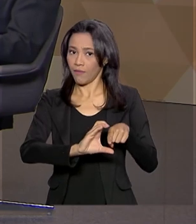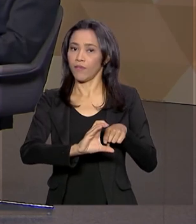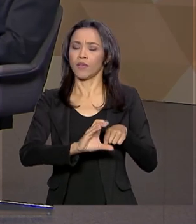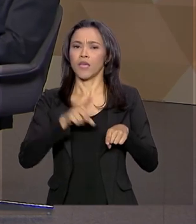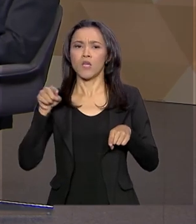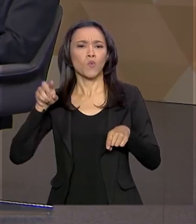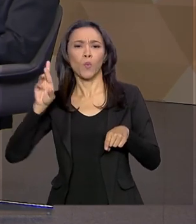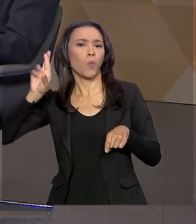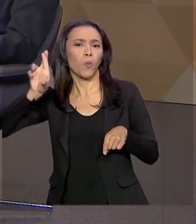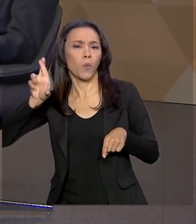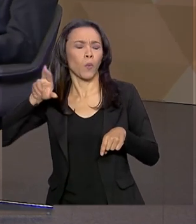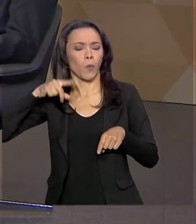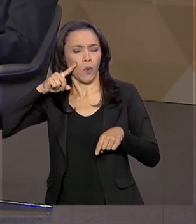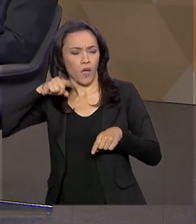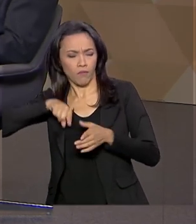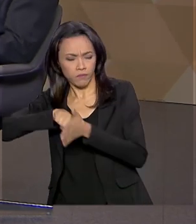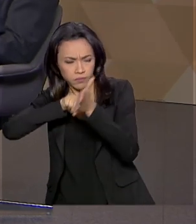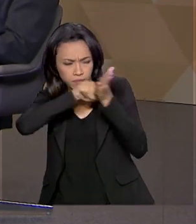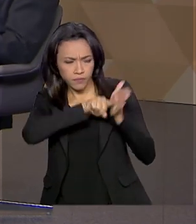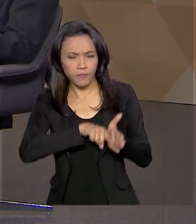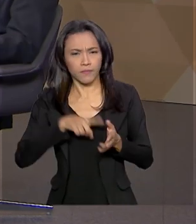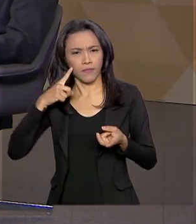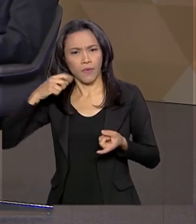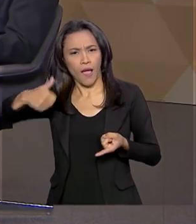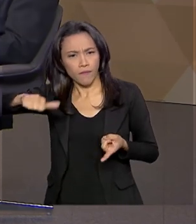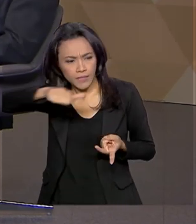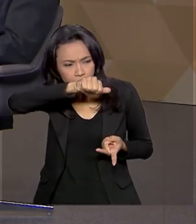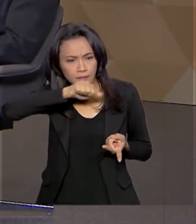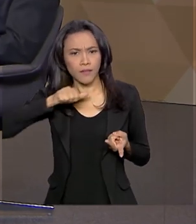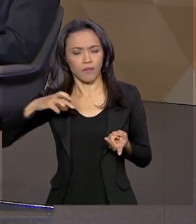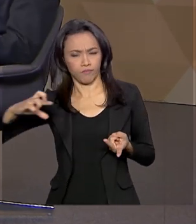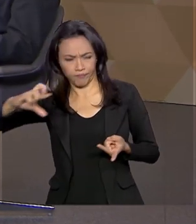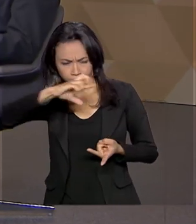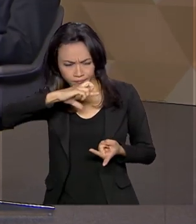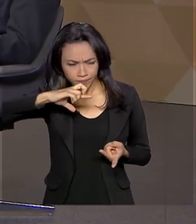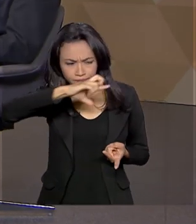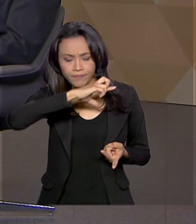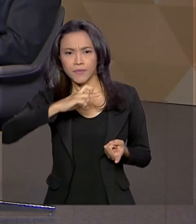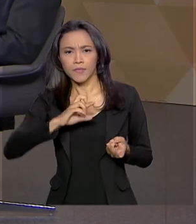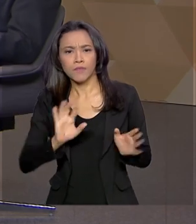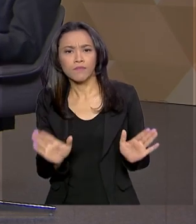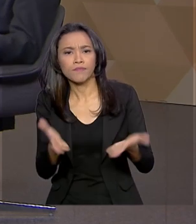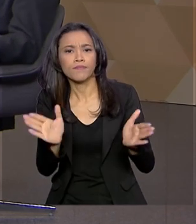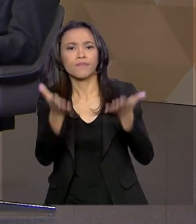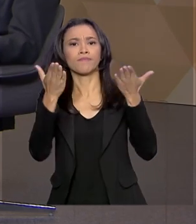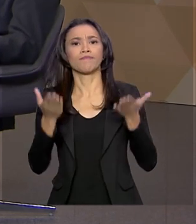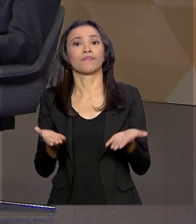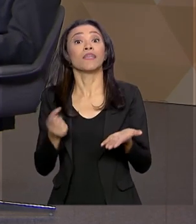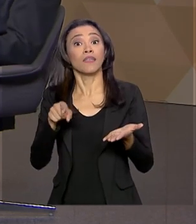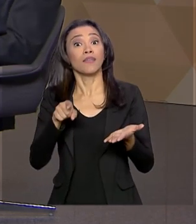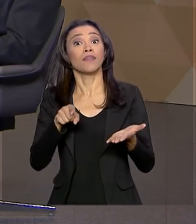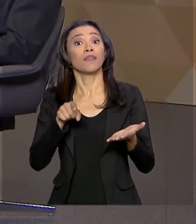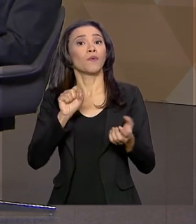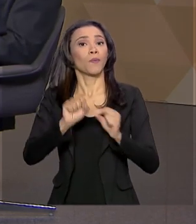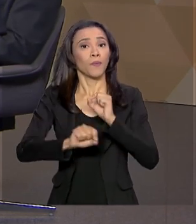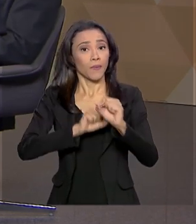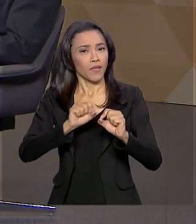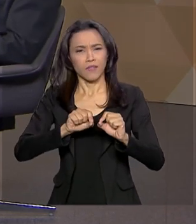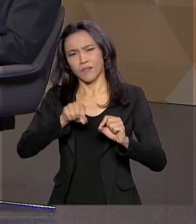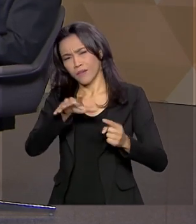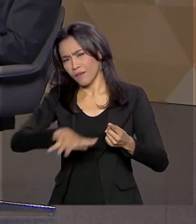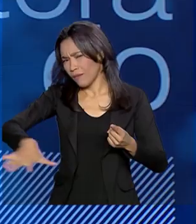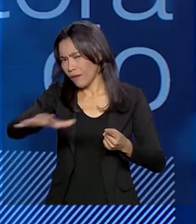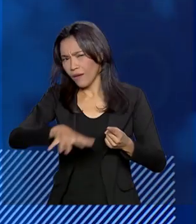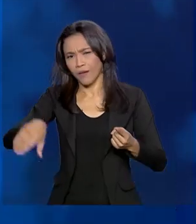supervisiona, avalia, fomenta e induz toda a população brasileira, seja nas